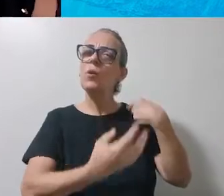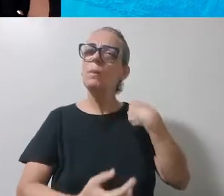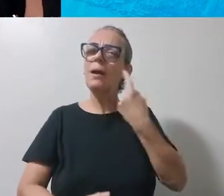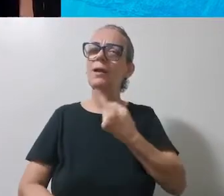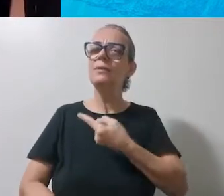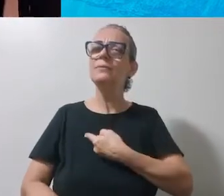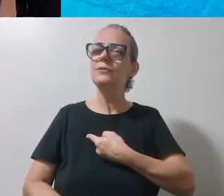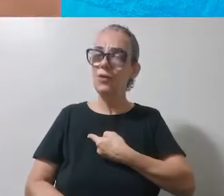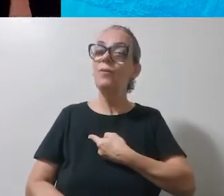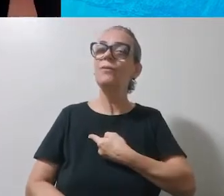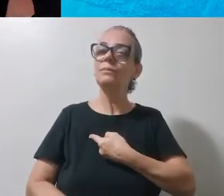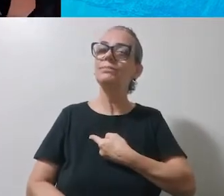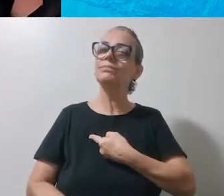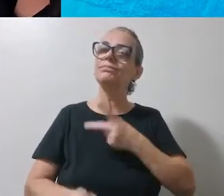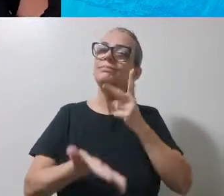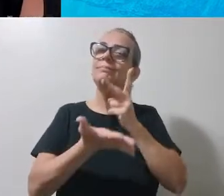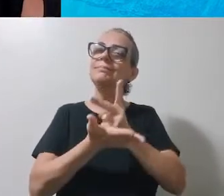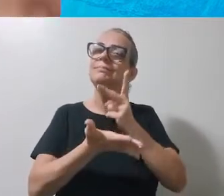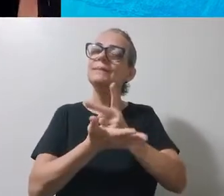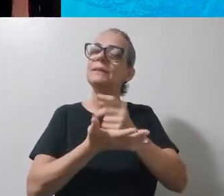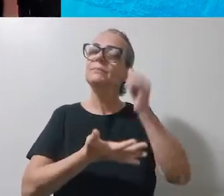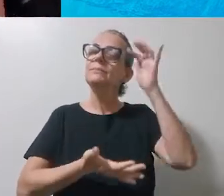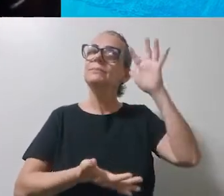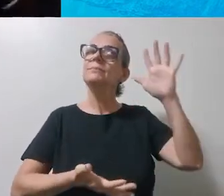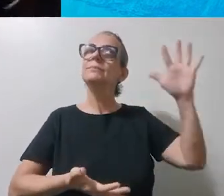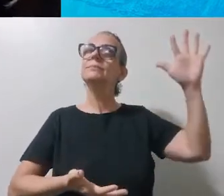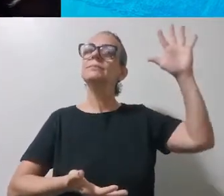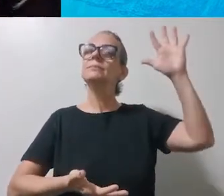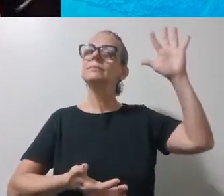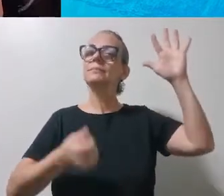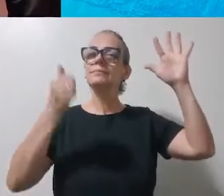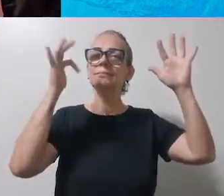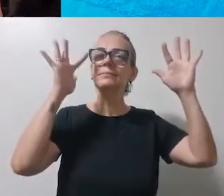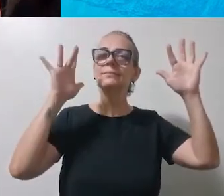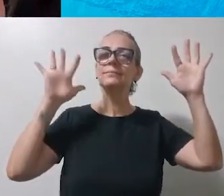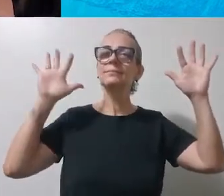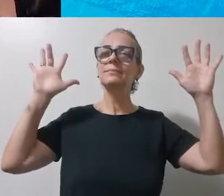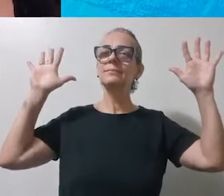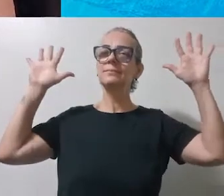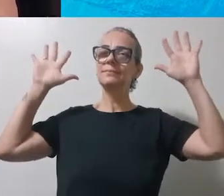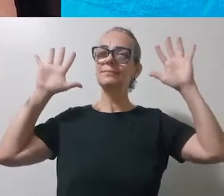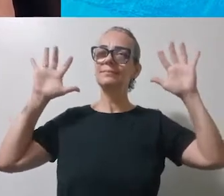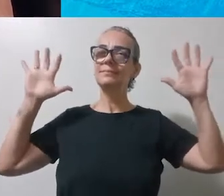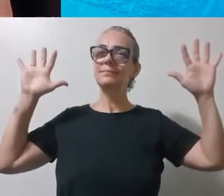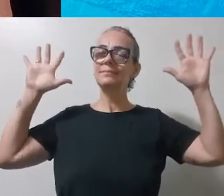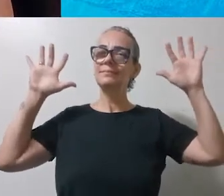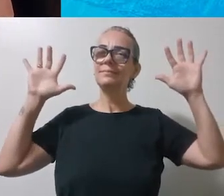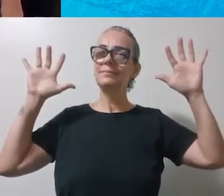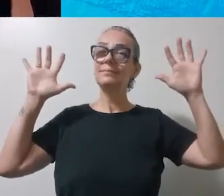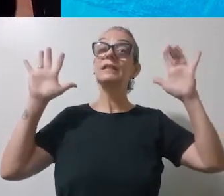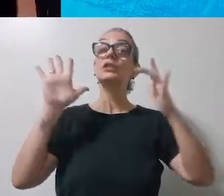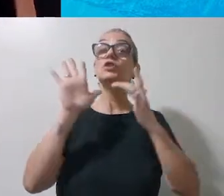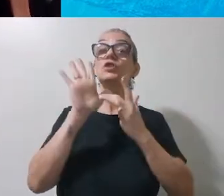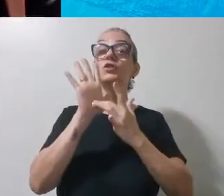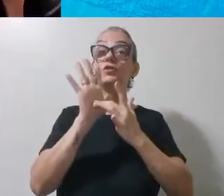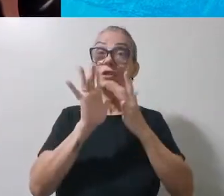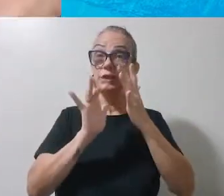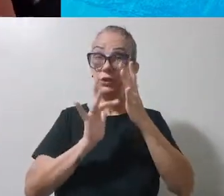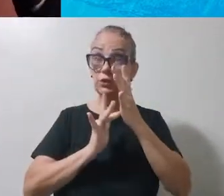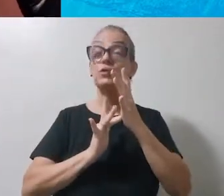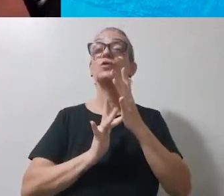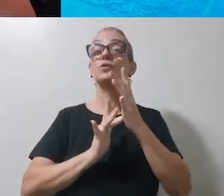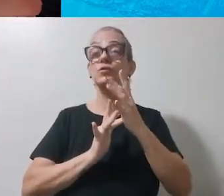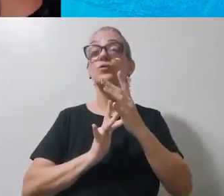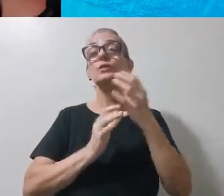sempre flutuando ali em nossos pensamentos, né? Jesus nos ensinou que nós devíamos amar a